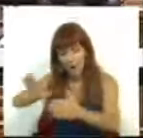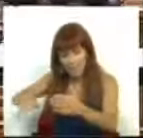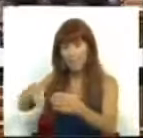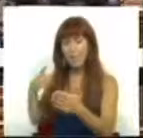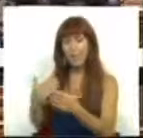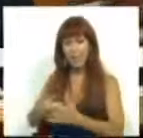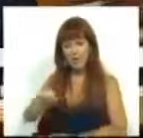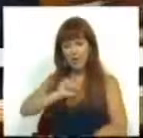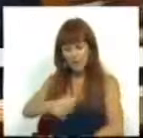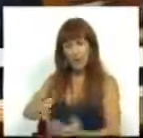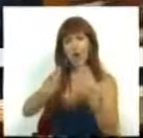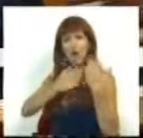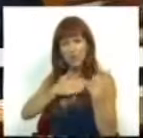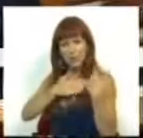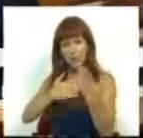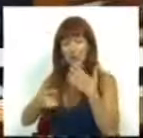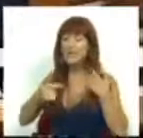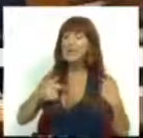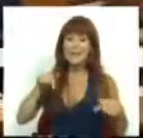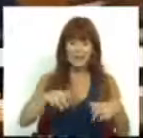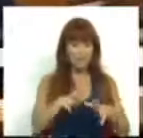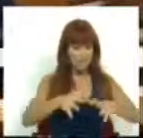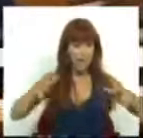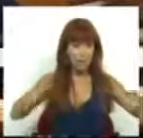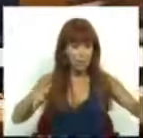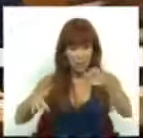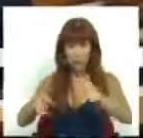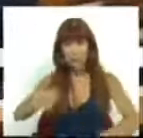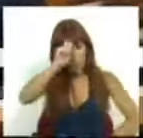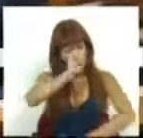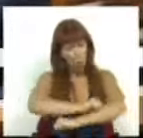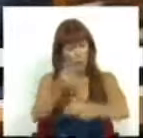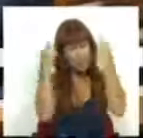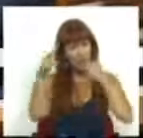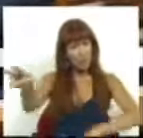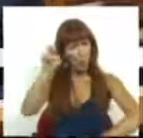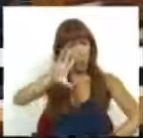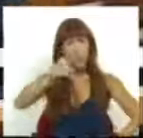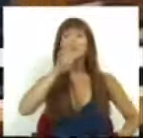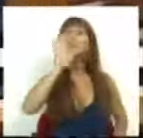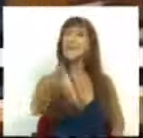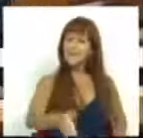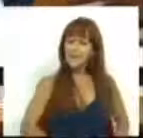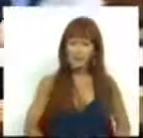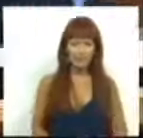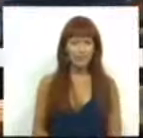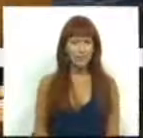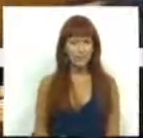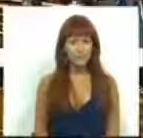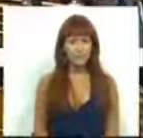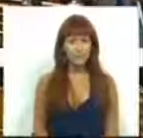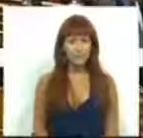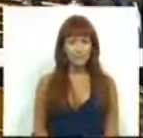propostas, com a nossa responsabilidade. Que da parte da maioria, haja humildade para ouvir o país. Disse. Obrigada.